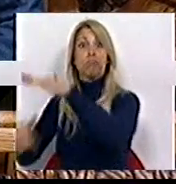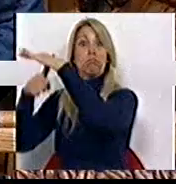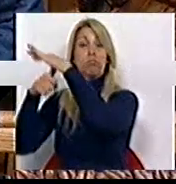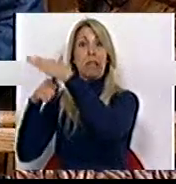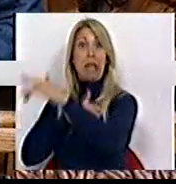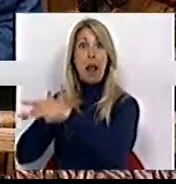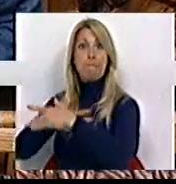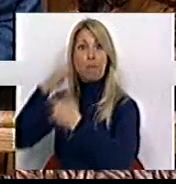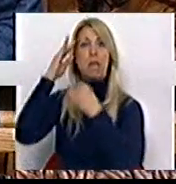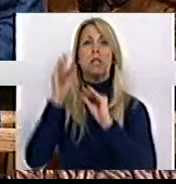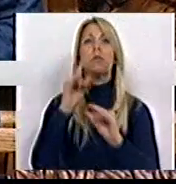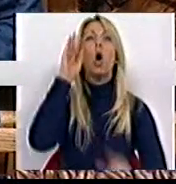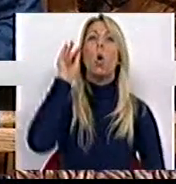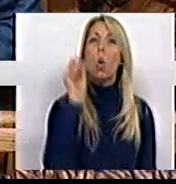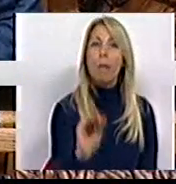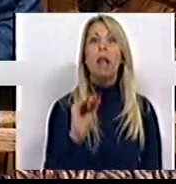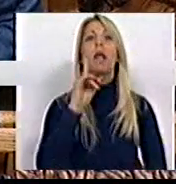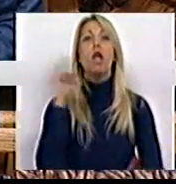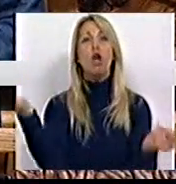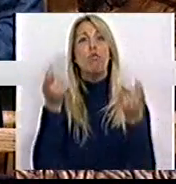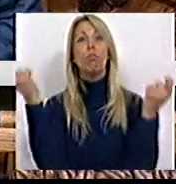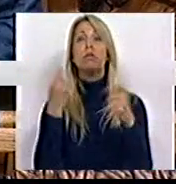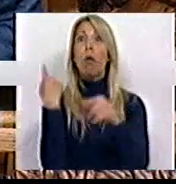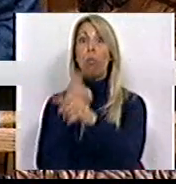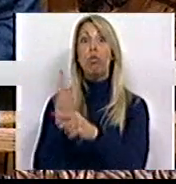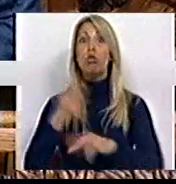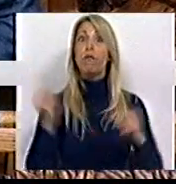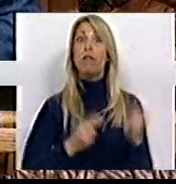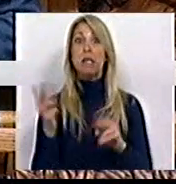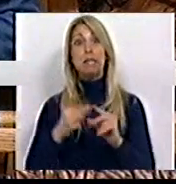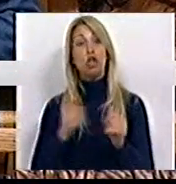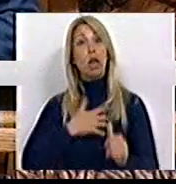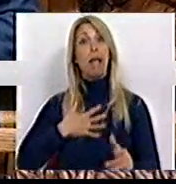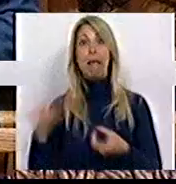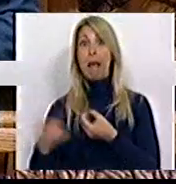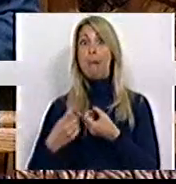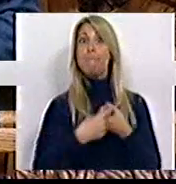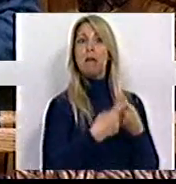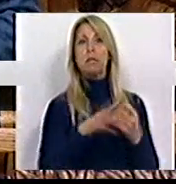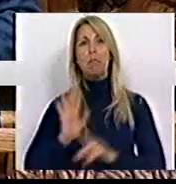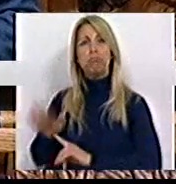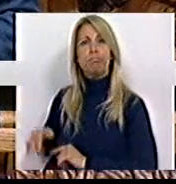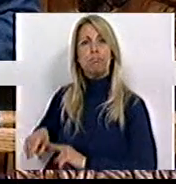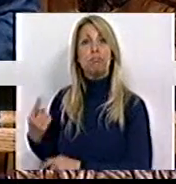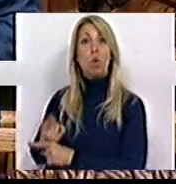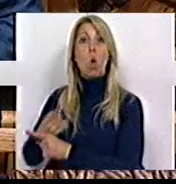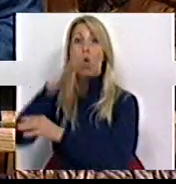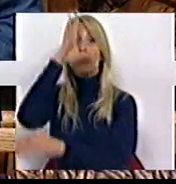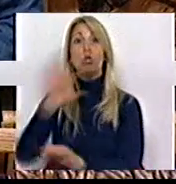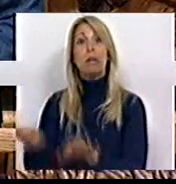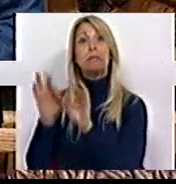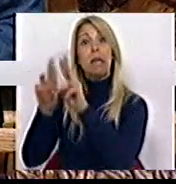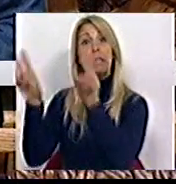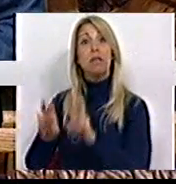fossem recomendados e promovidos os produtos financeiros das entidades parceiras, em detrimento de instrumentos do Estado, como os